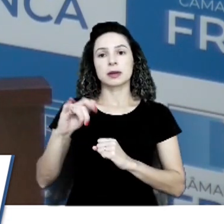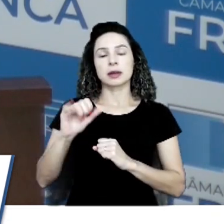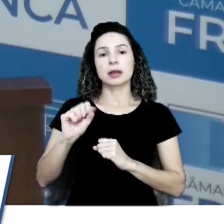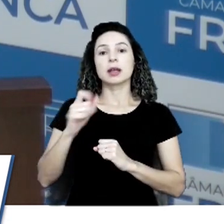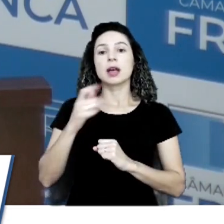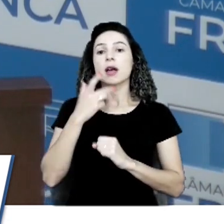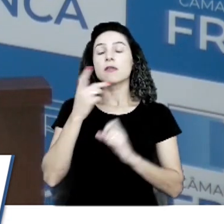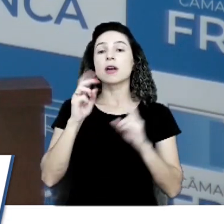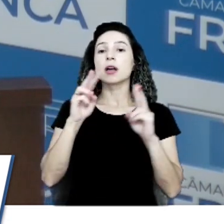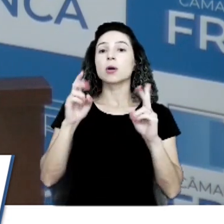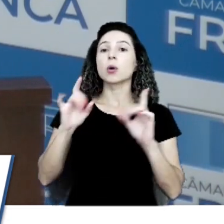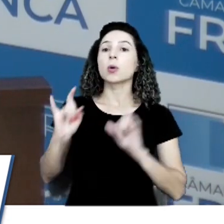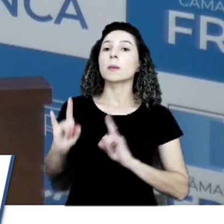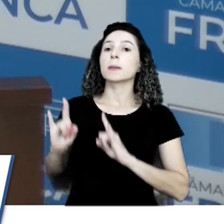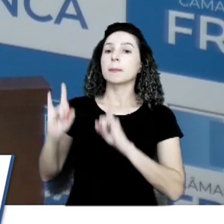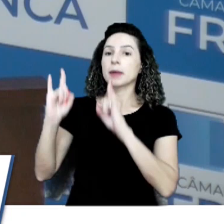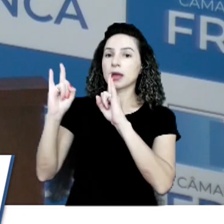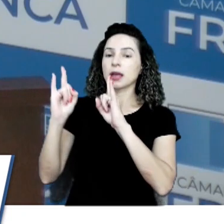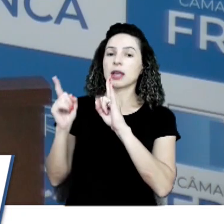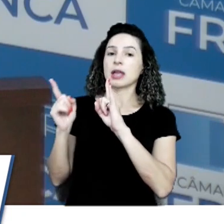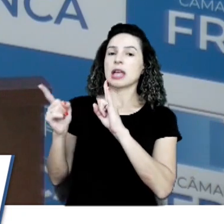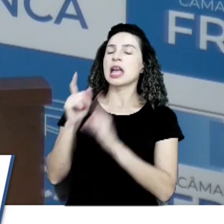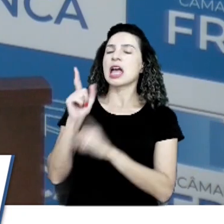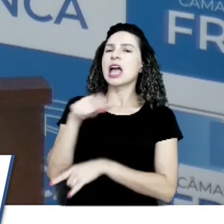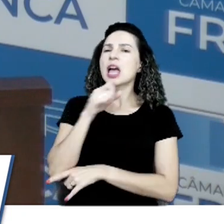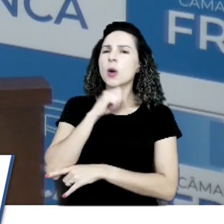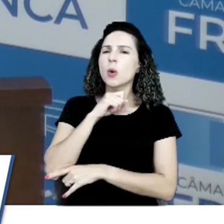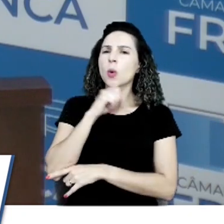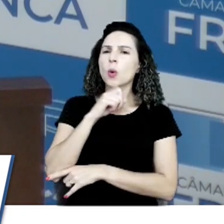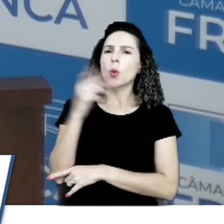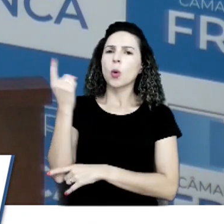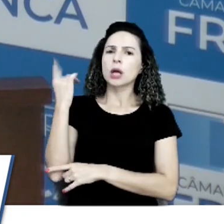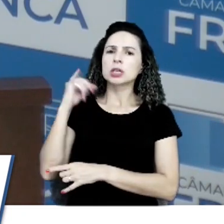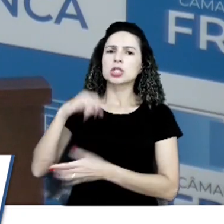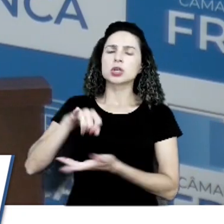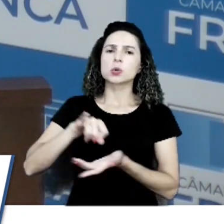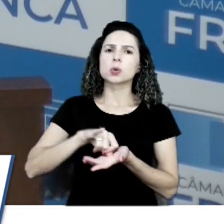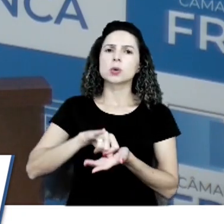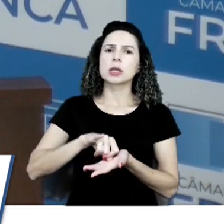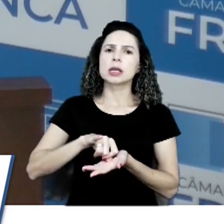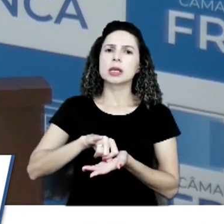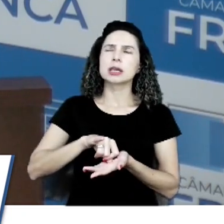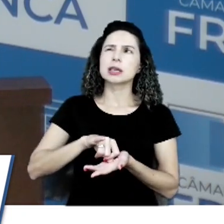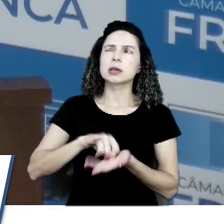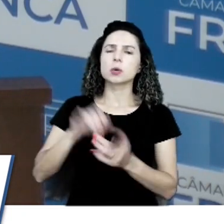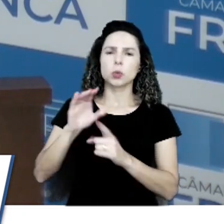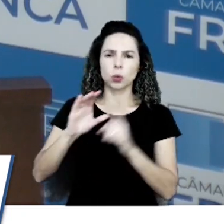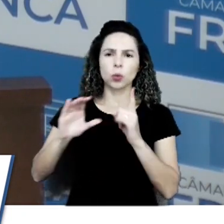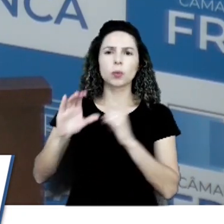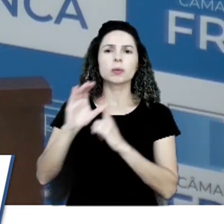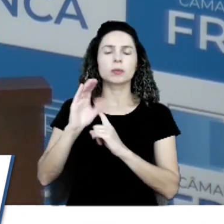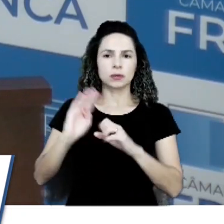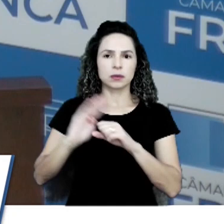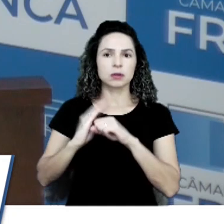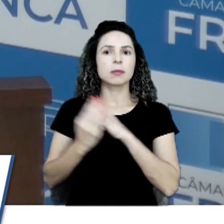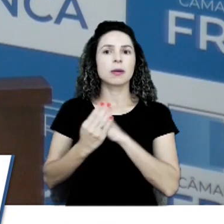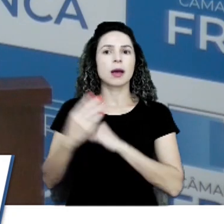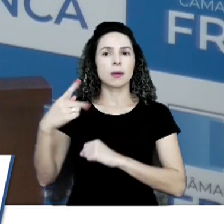prédio. Esse prédio é o antigo centro comunitário do Jardim Pinhais.